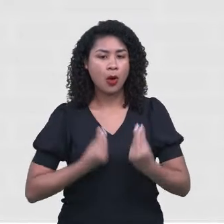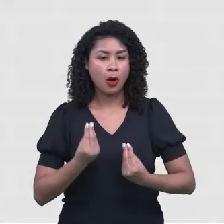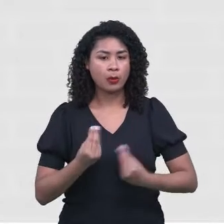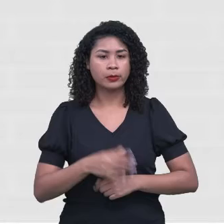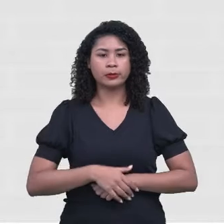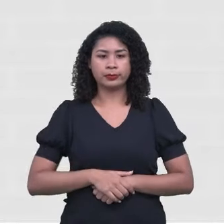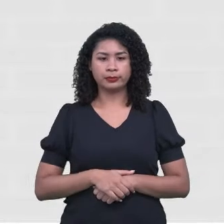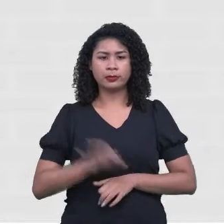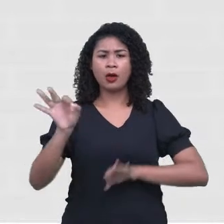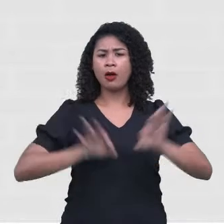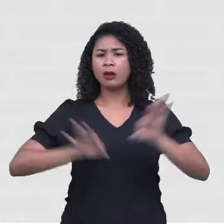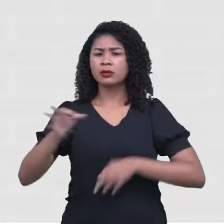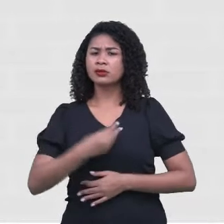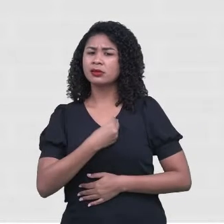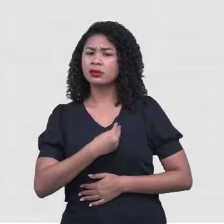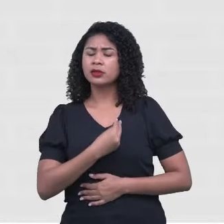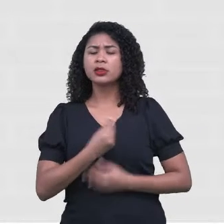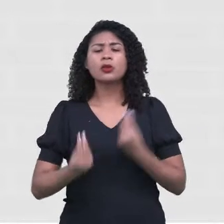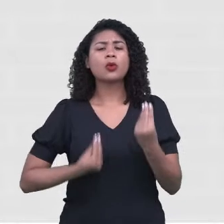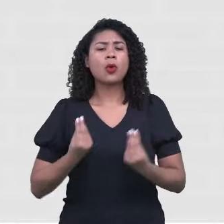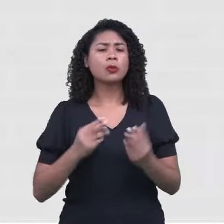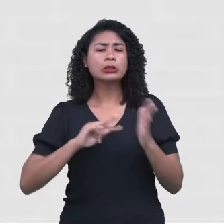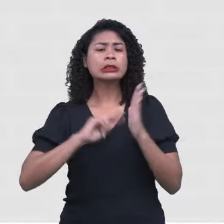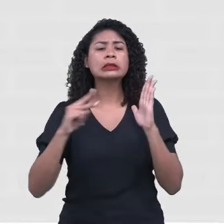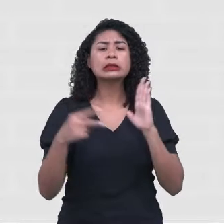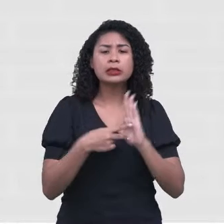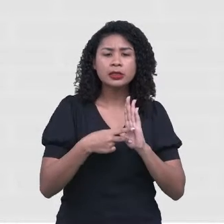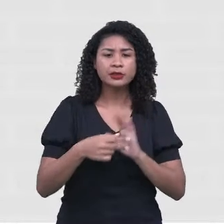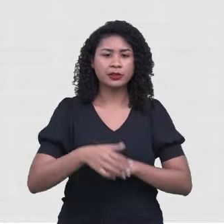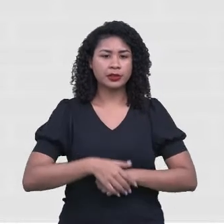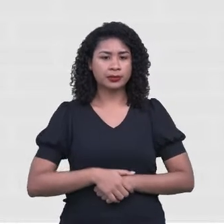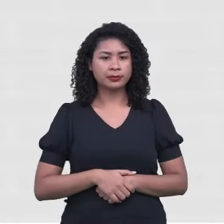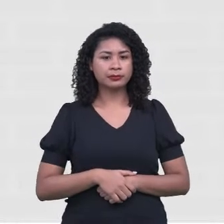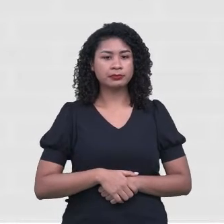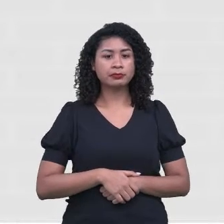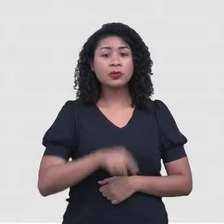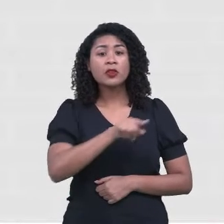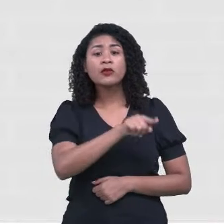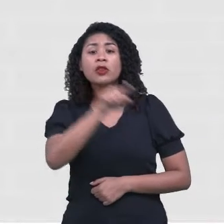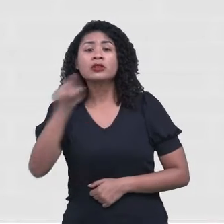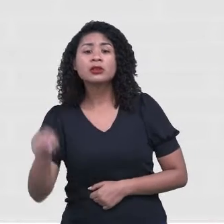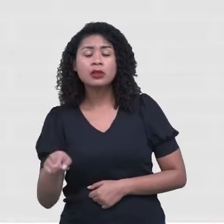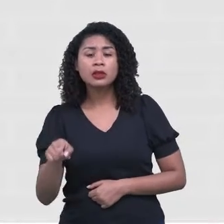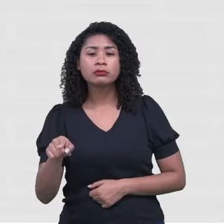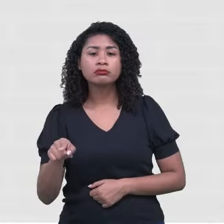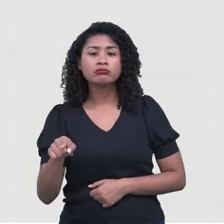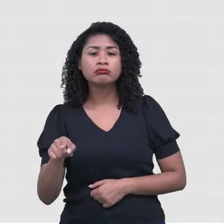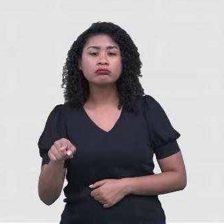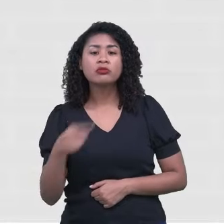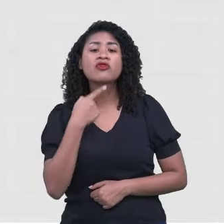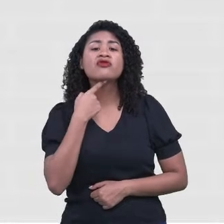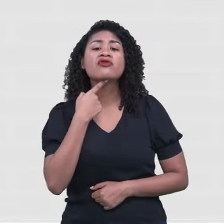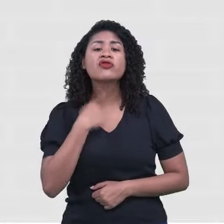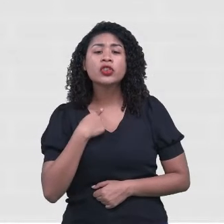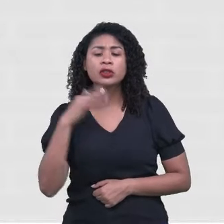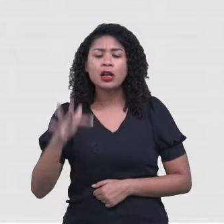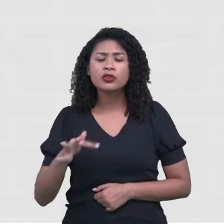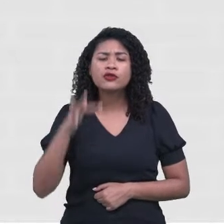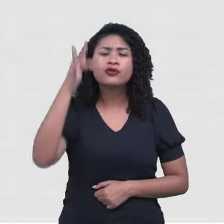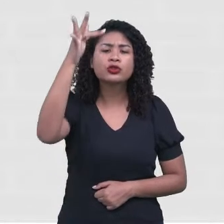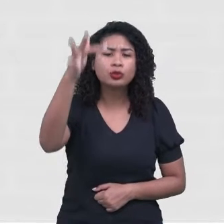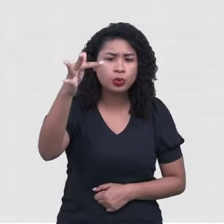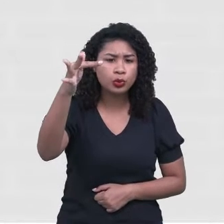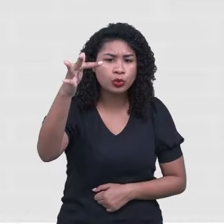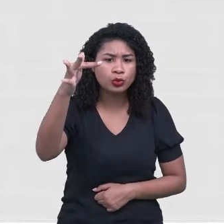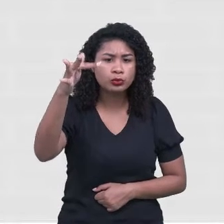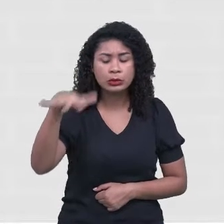um projeto de vida? É igual ao quê? O que você quer fazer na sua vida profissional e pessoal.